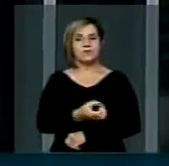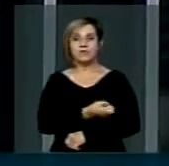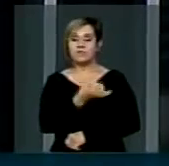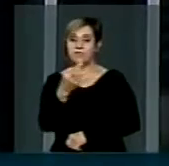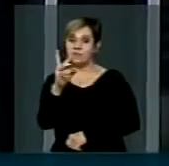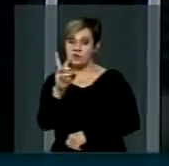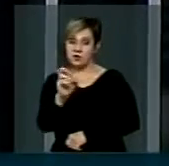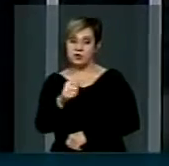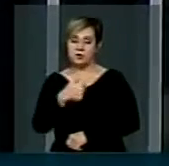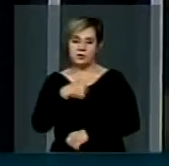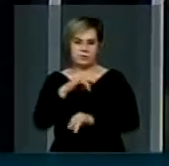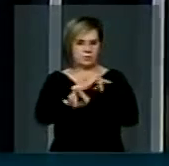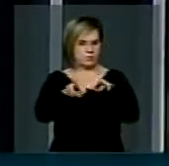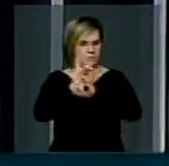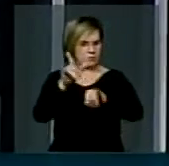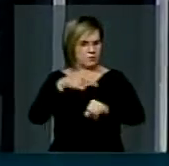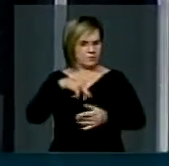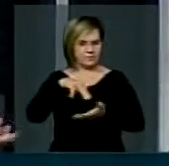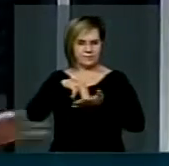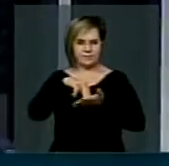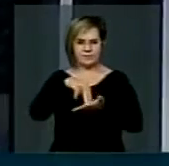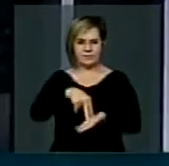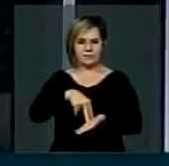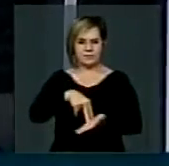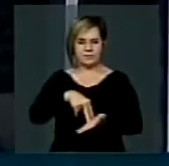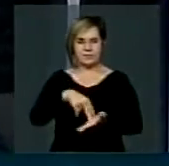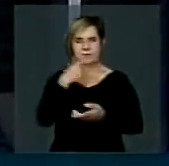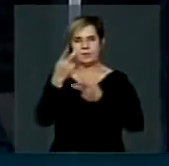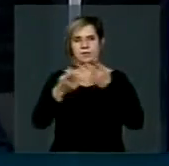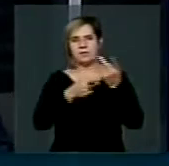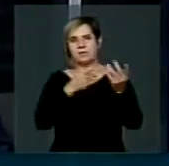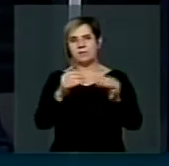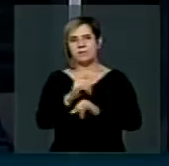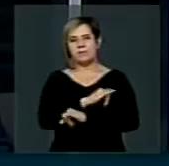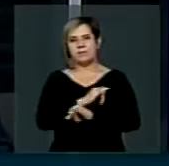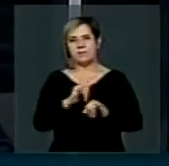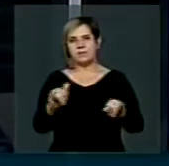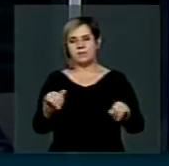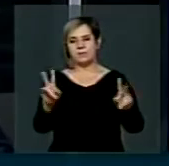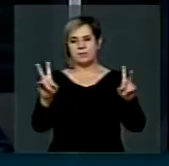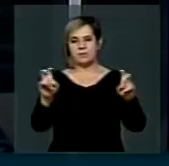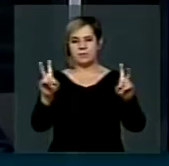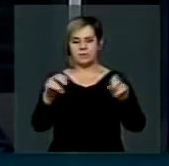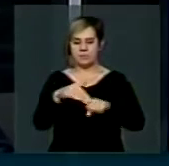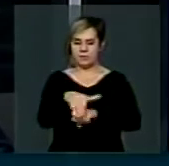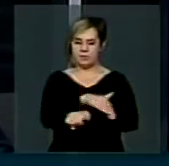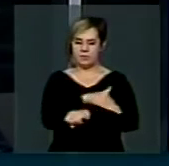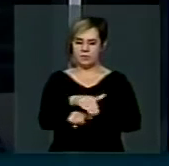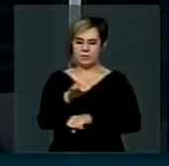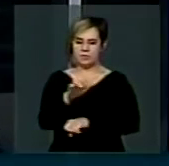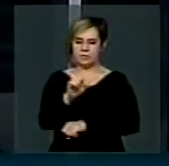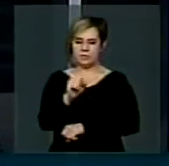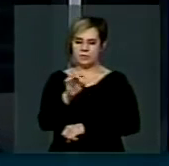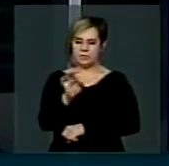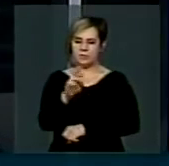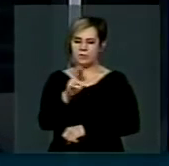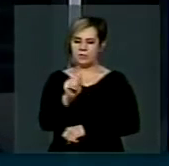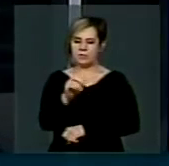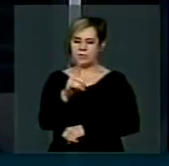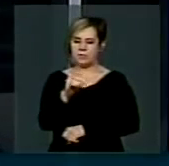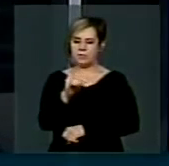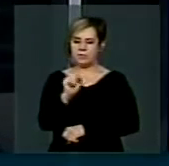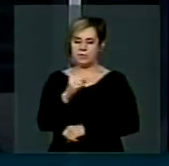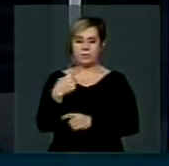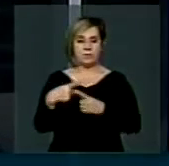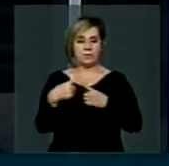vezes que tenho vindo a essa tribuna é para falar sobre estradas. Até porque o Estado do